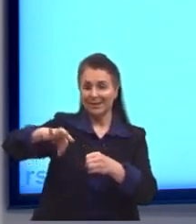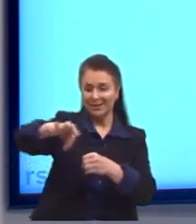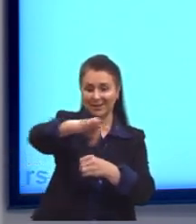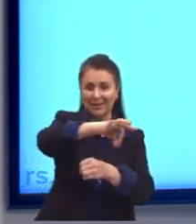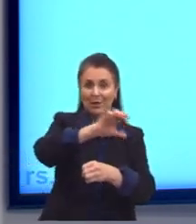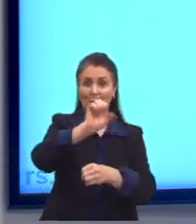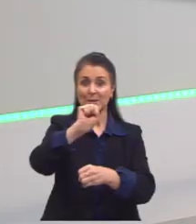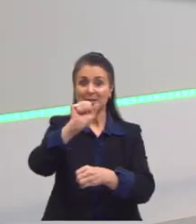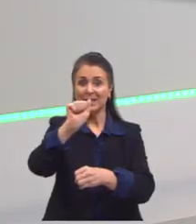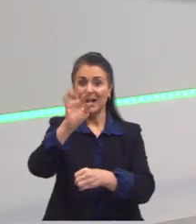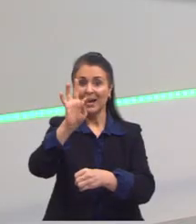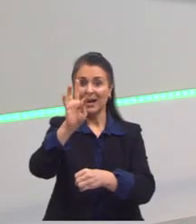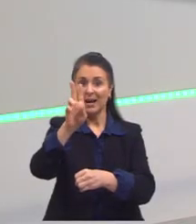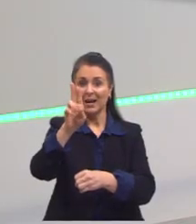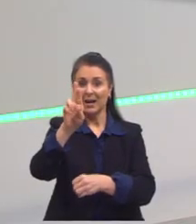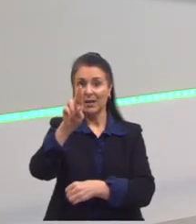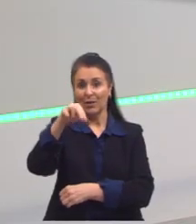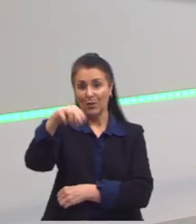de Saturno.